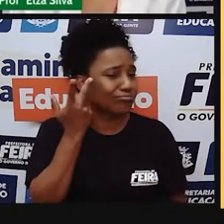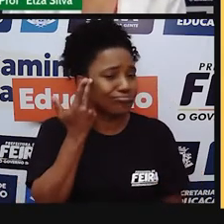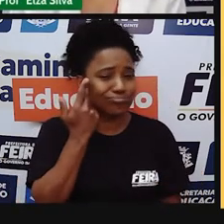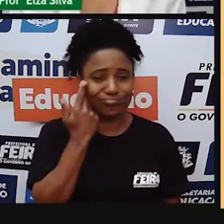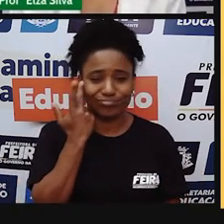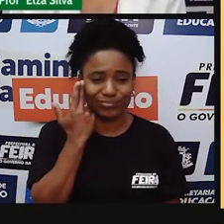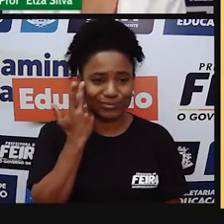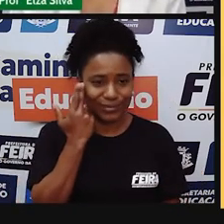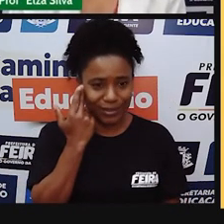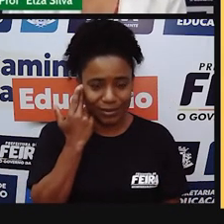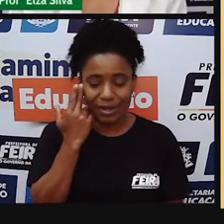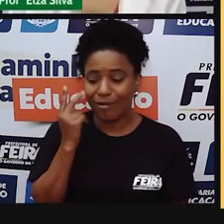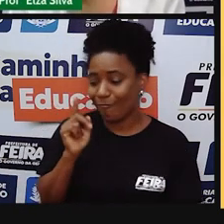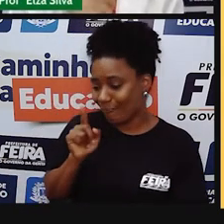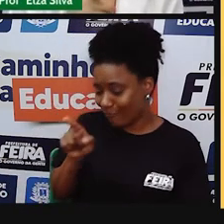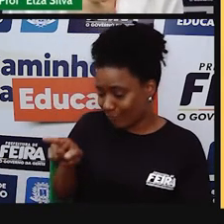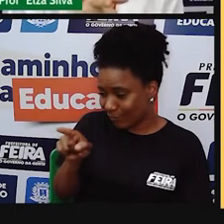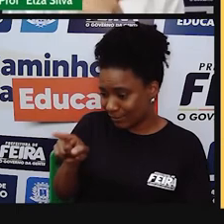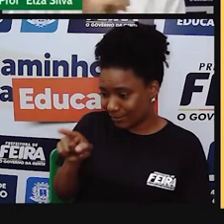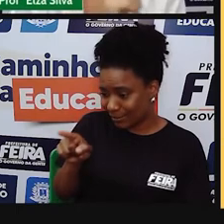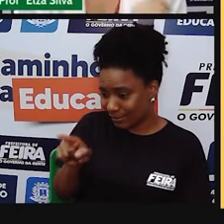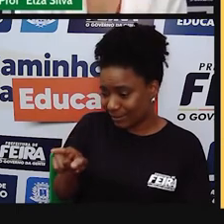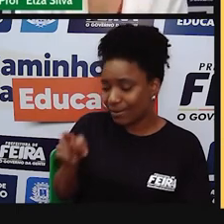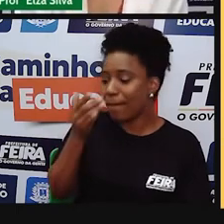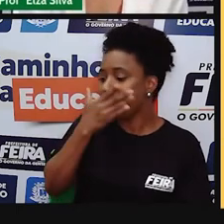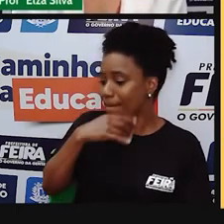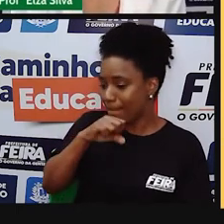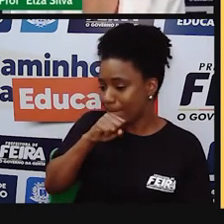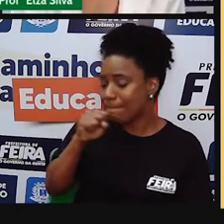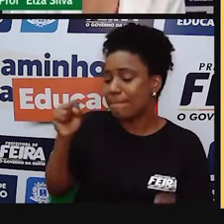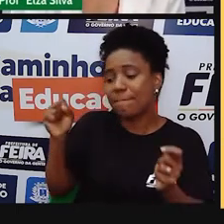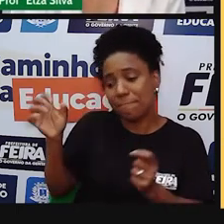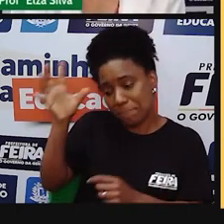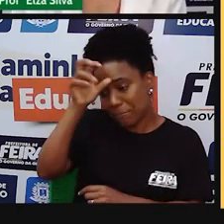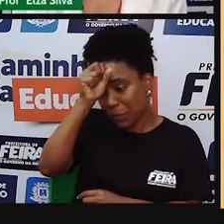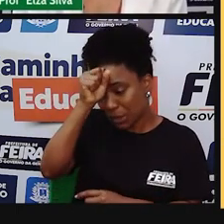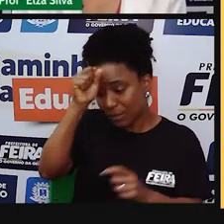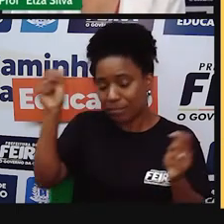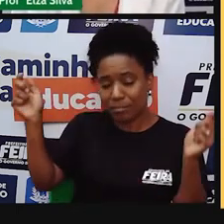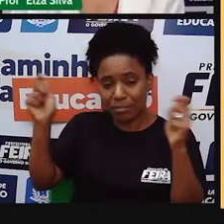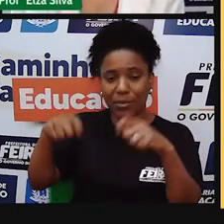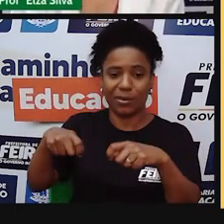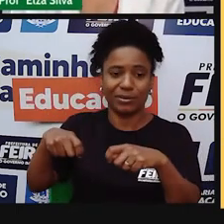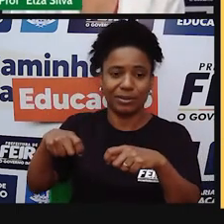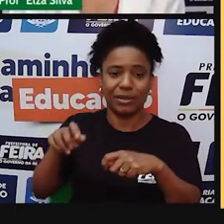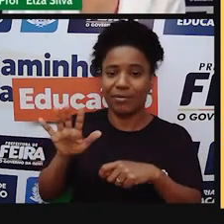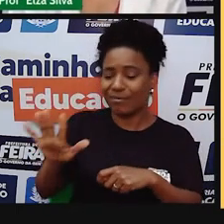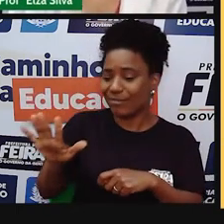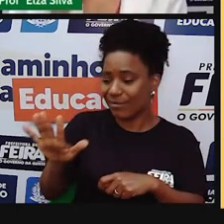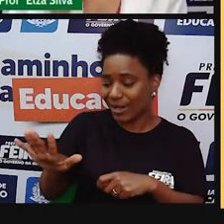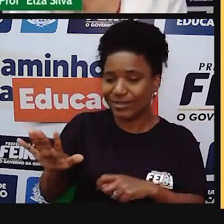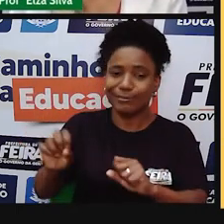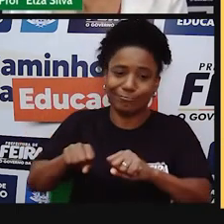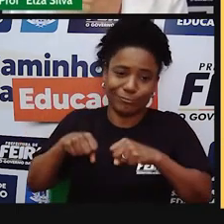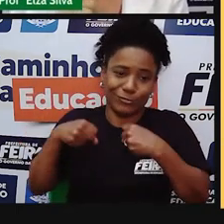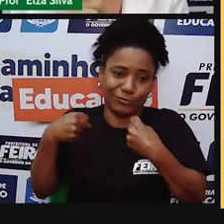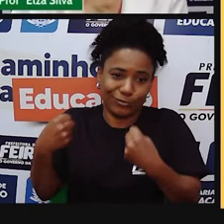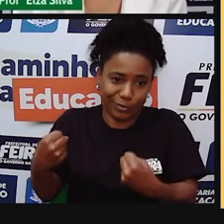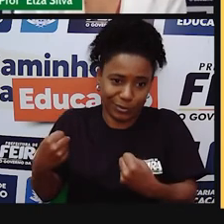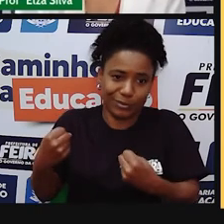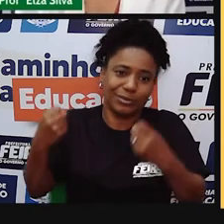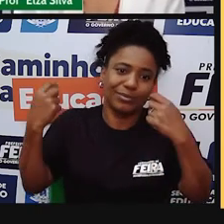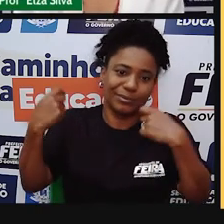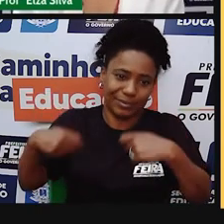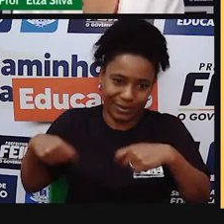natural para mim. E você pode aprender usar a tecnologia, mas você tem que se